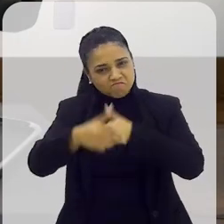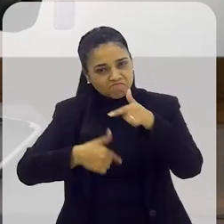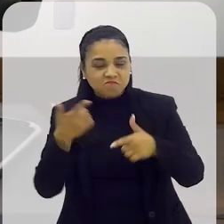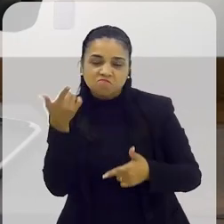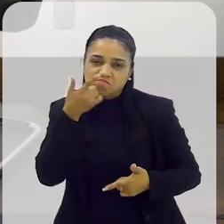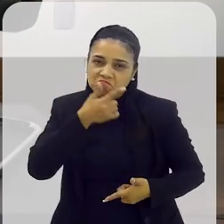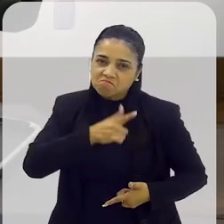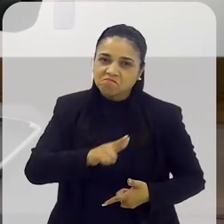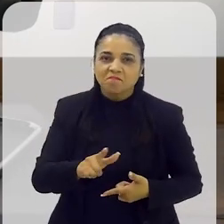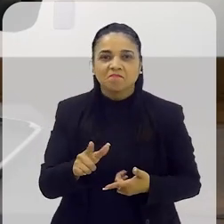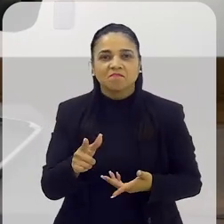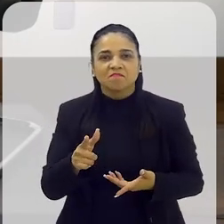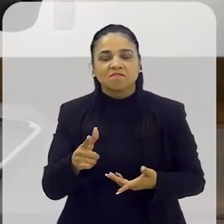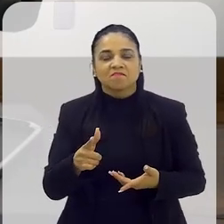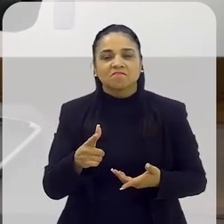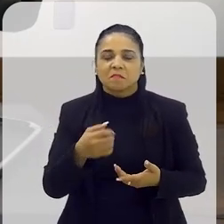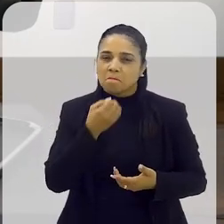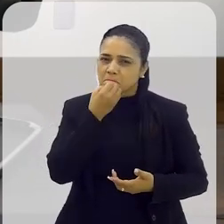conseguir trabalhar